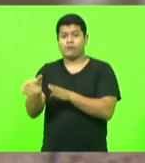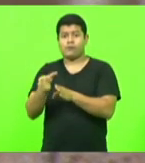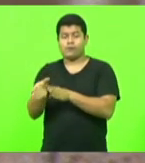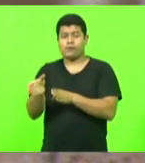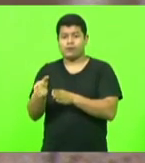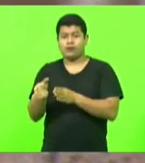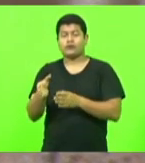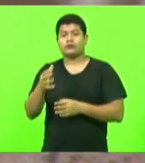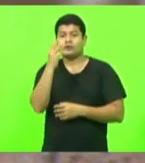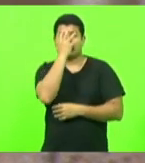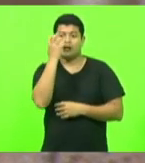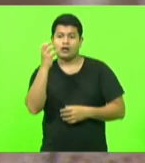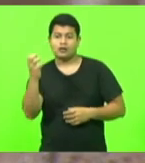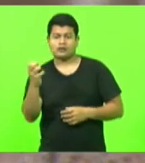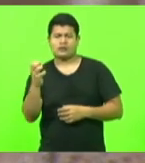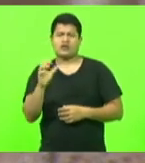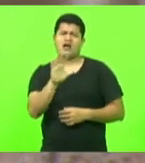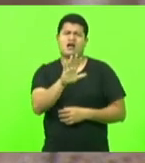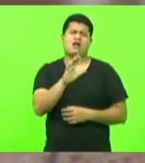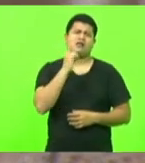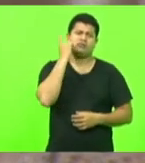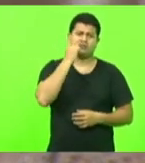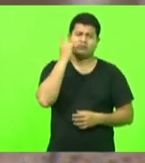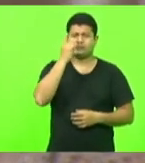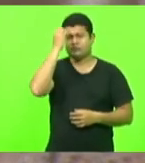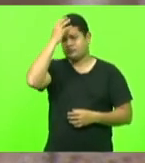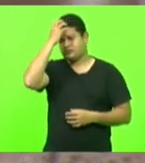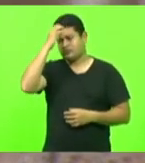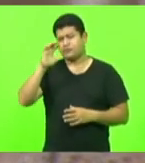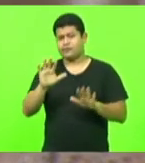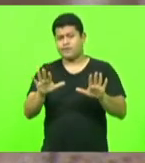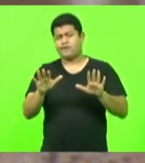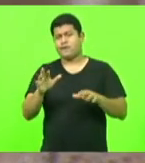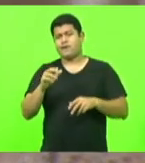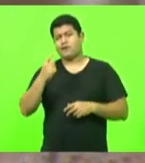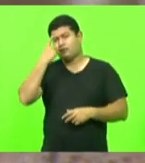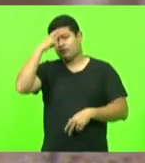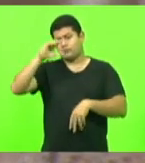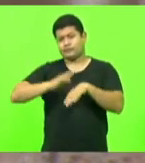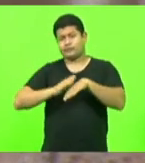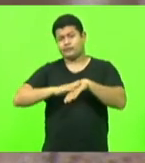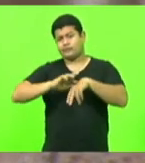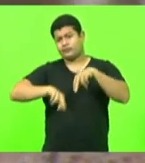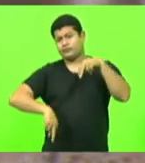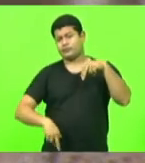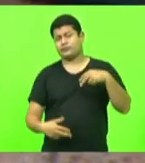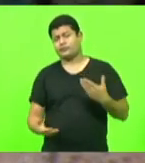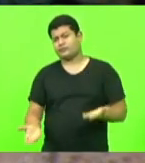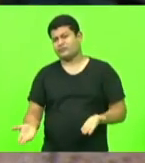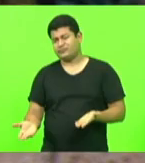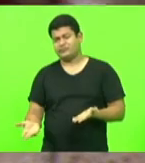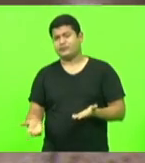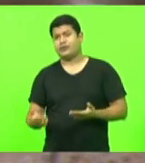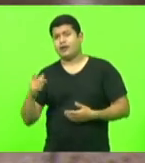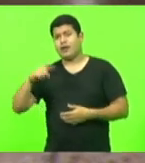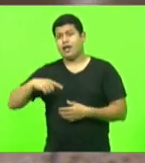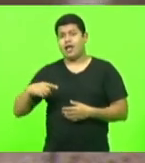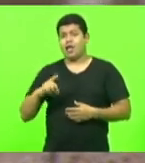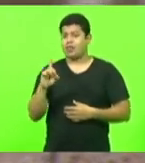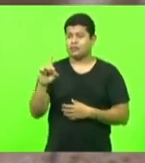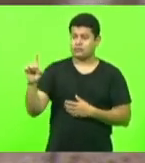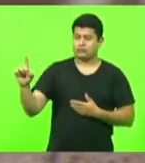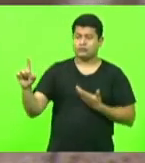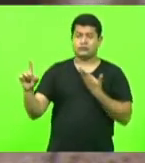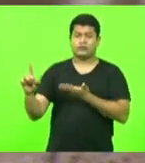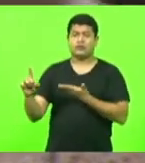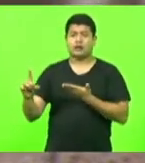Ah, deputado Ismael, mas essa história de ideologia de gênero é coisa da direita, dos